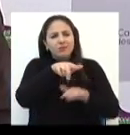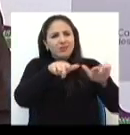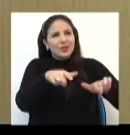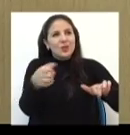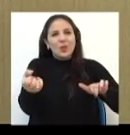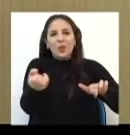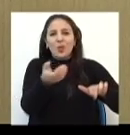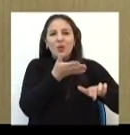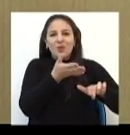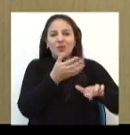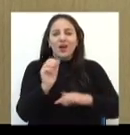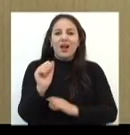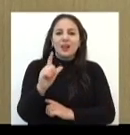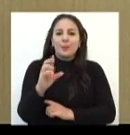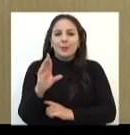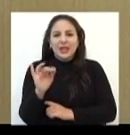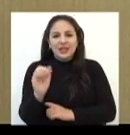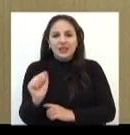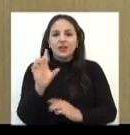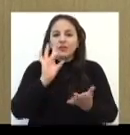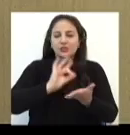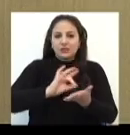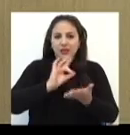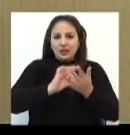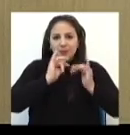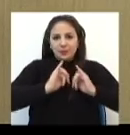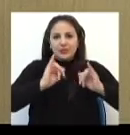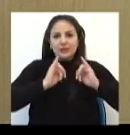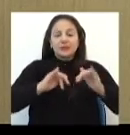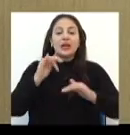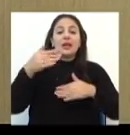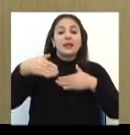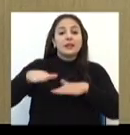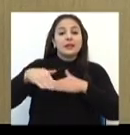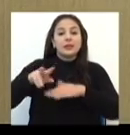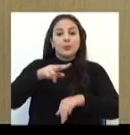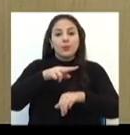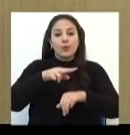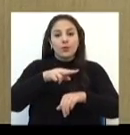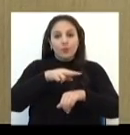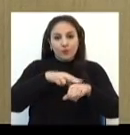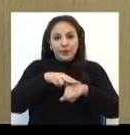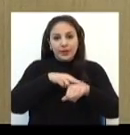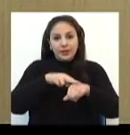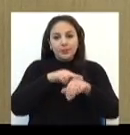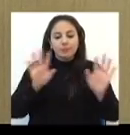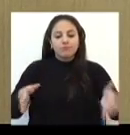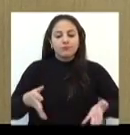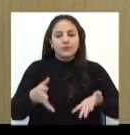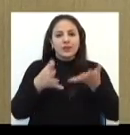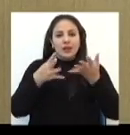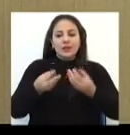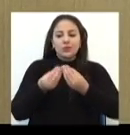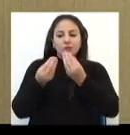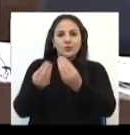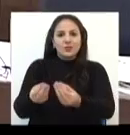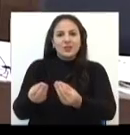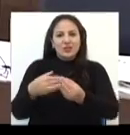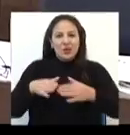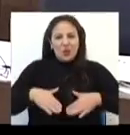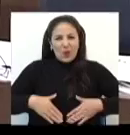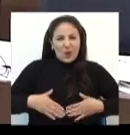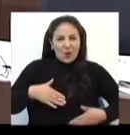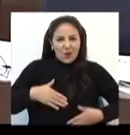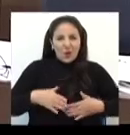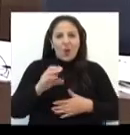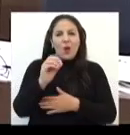algo novo. A Uberi Grando quer instituir a campanha Setembro Verde para incentivar a doação de órgãos. A